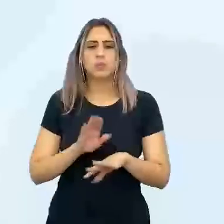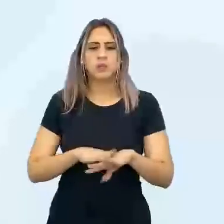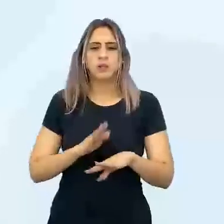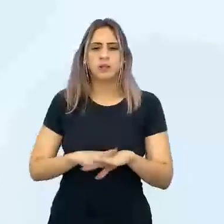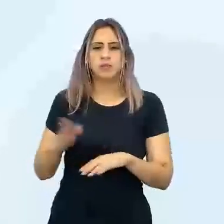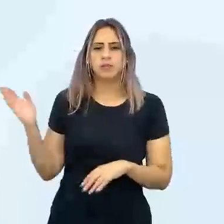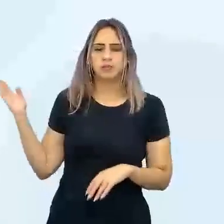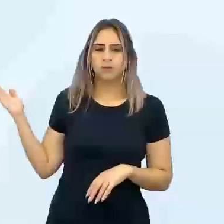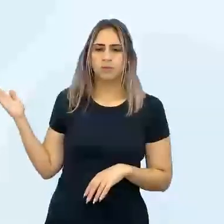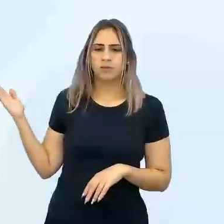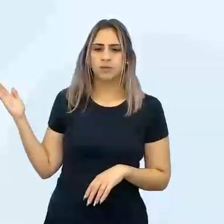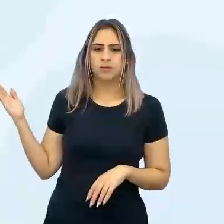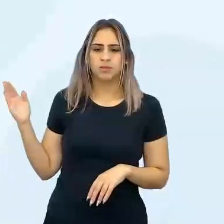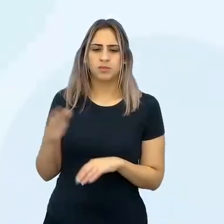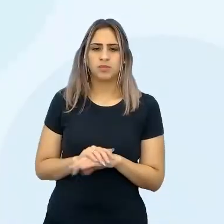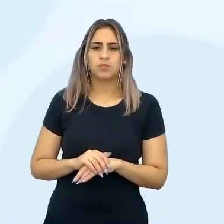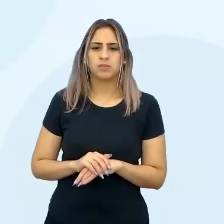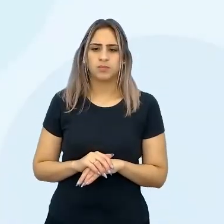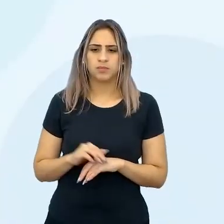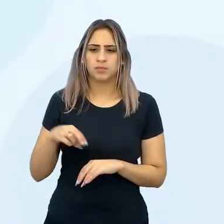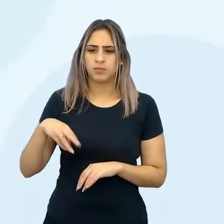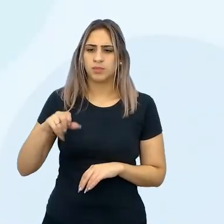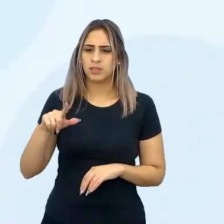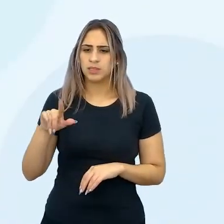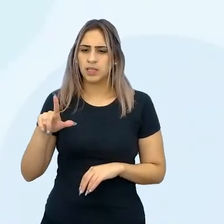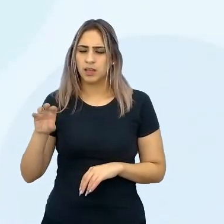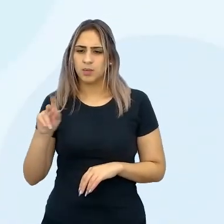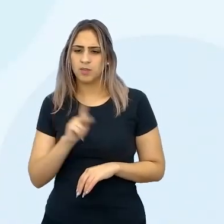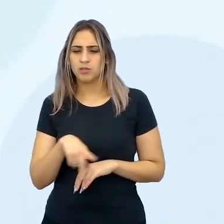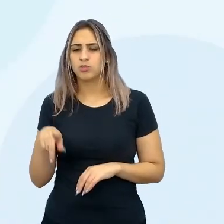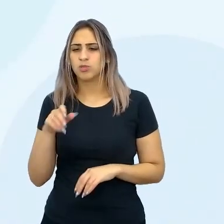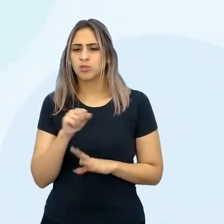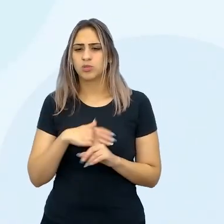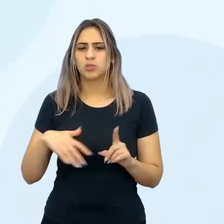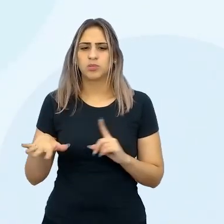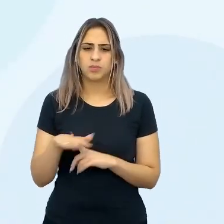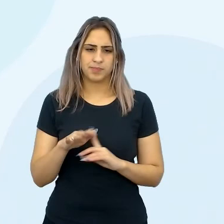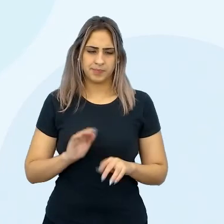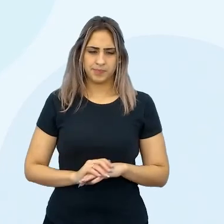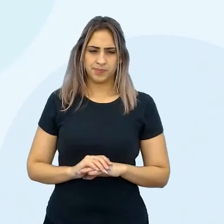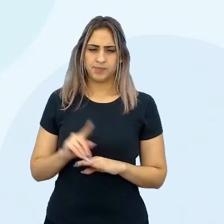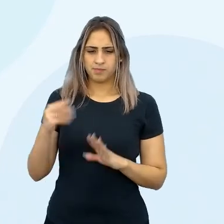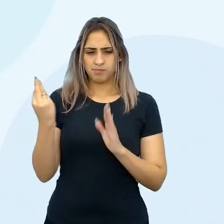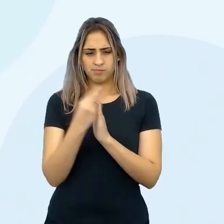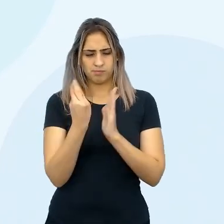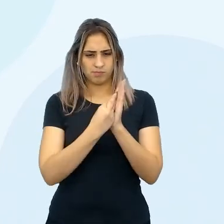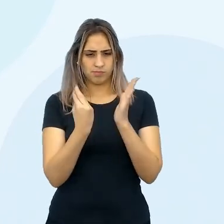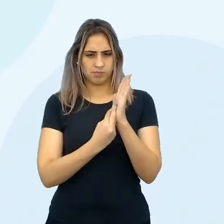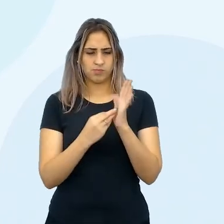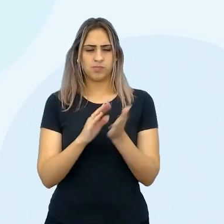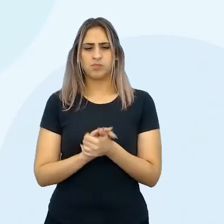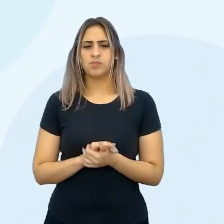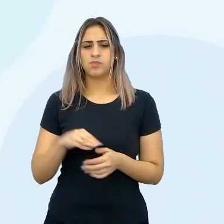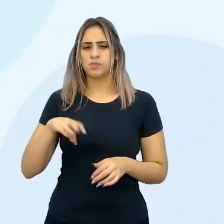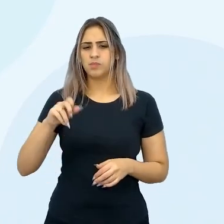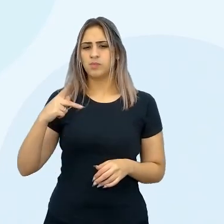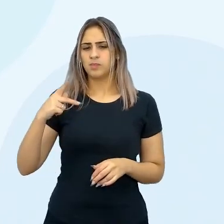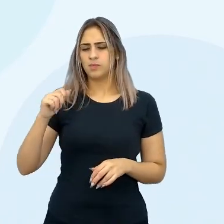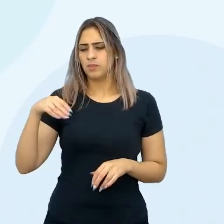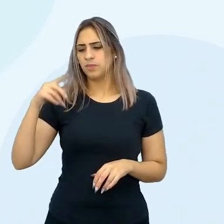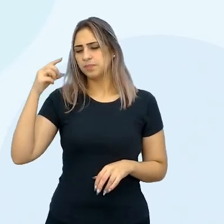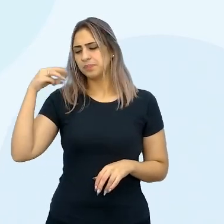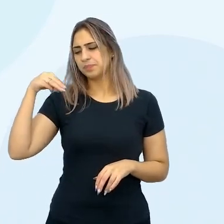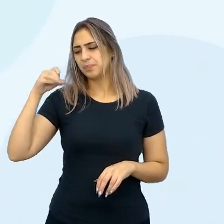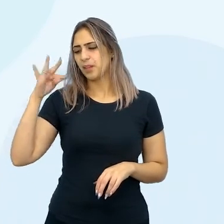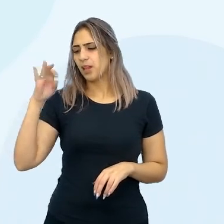Marcelo, do Currículo de Ciências Humanas, na verdade, de Sociologia, que é um lindo. Ele colocou aqui, ó, um mapa mental para ajudar